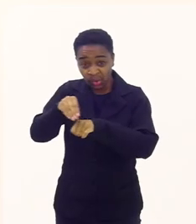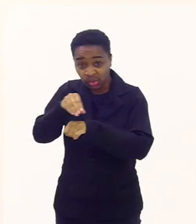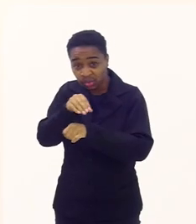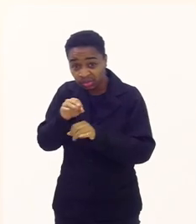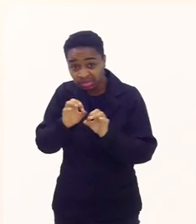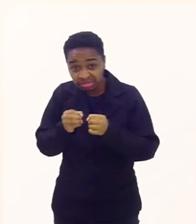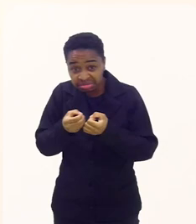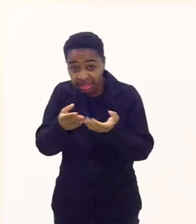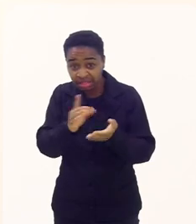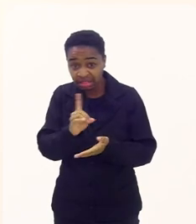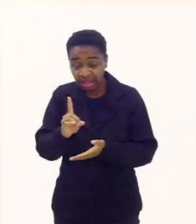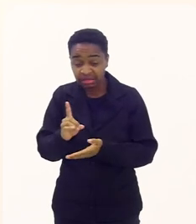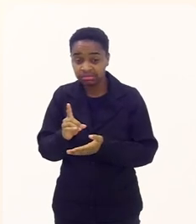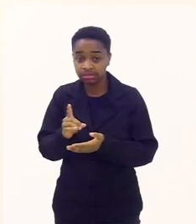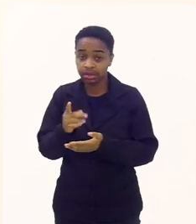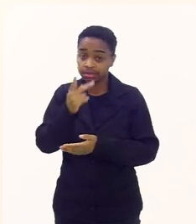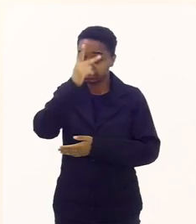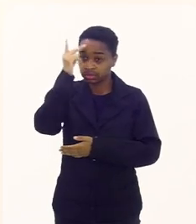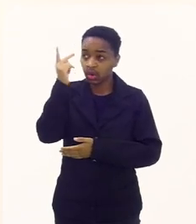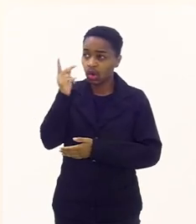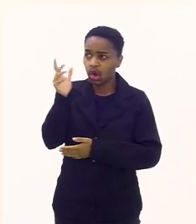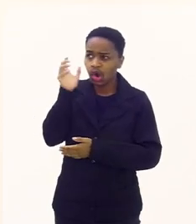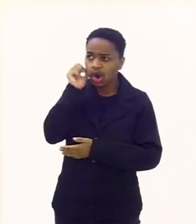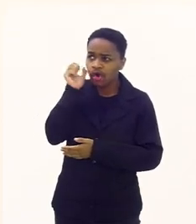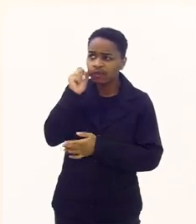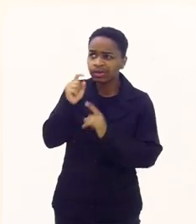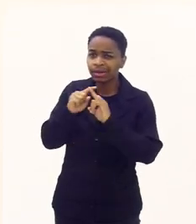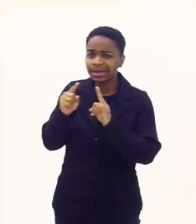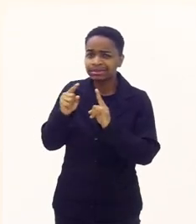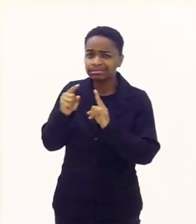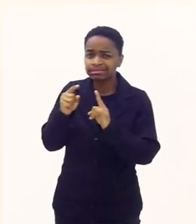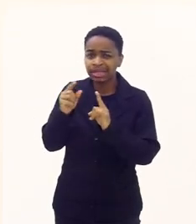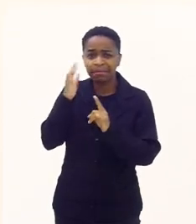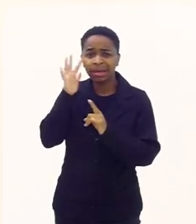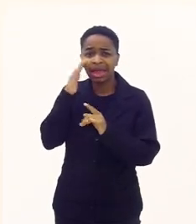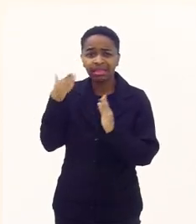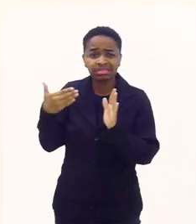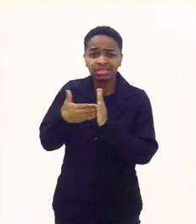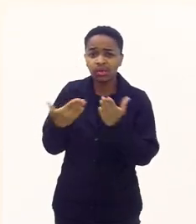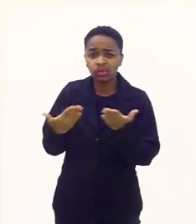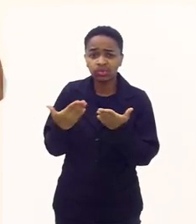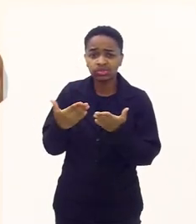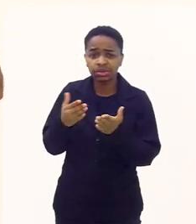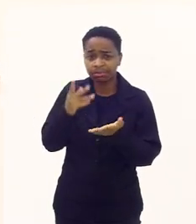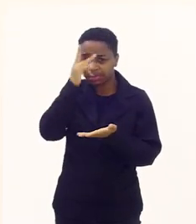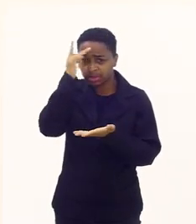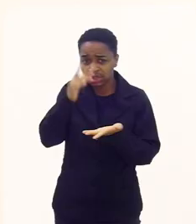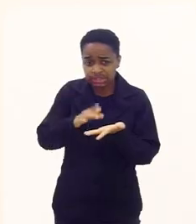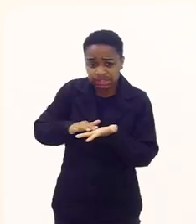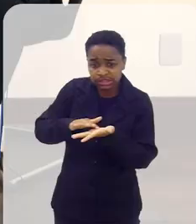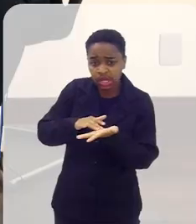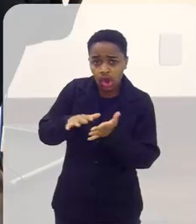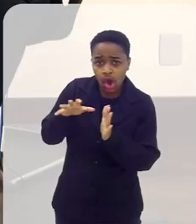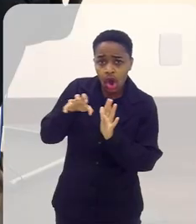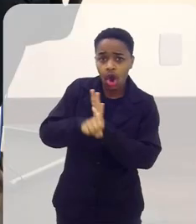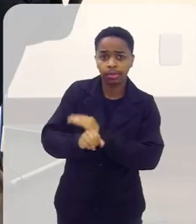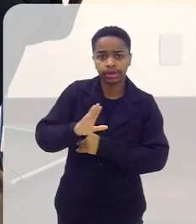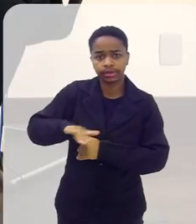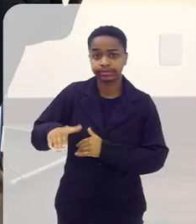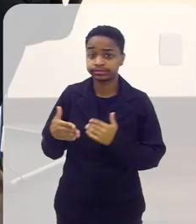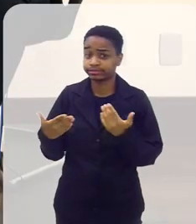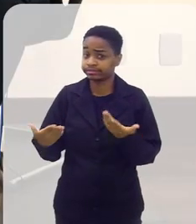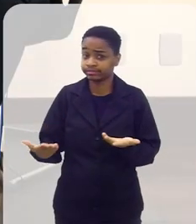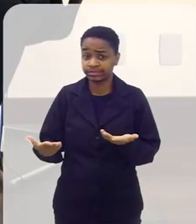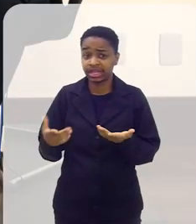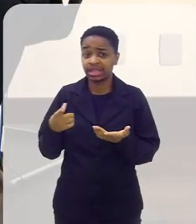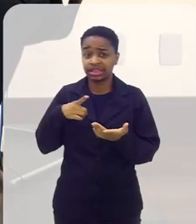porque senão a pessoa ouve a pessoa tem até hoje que o cigano rouba a criancinha e